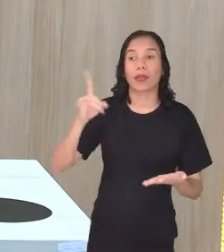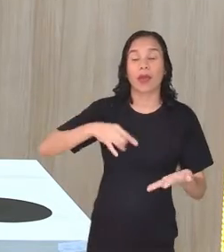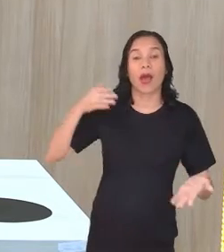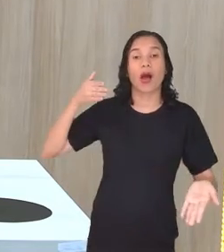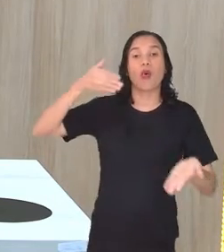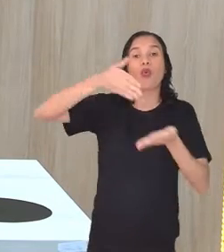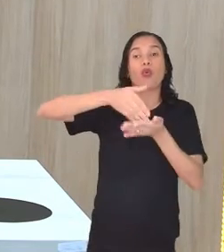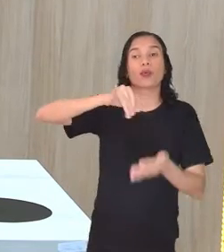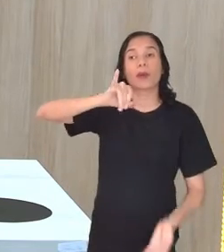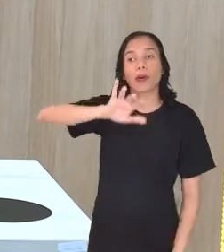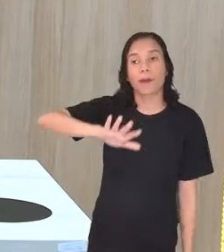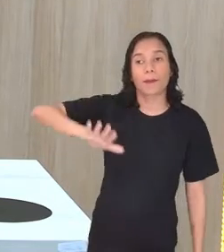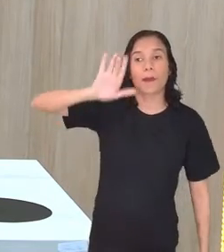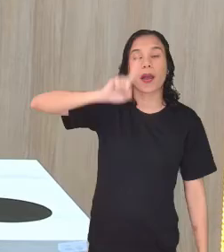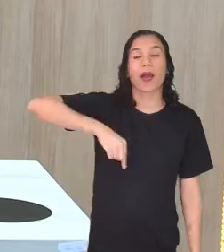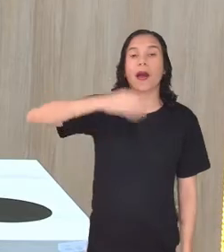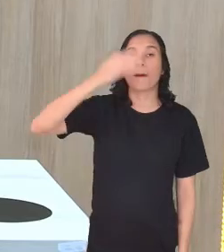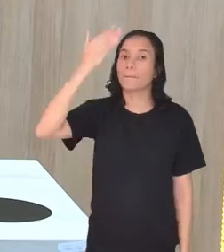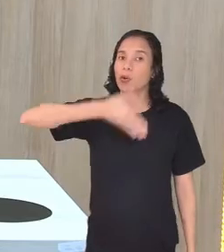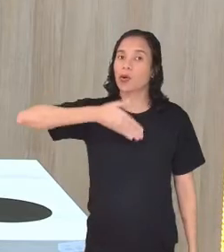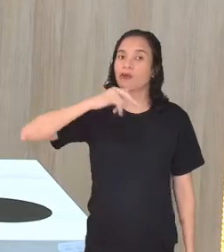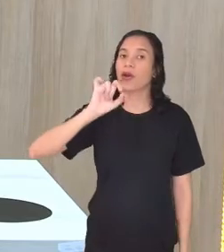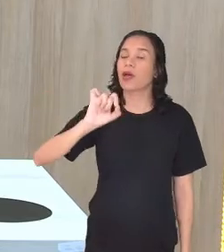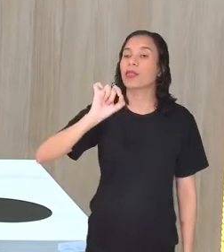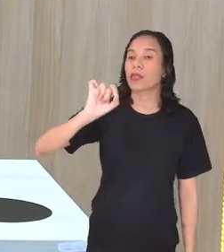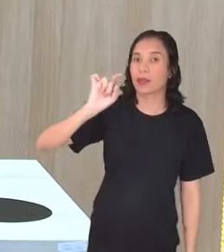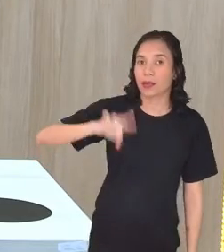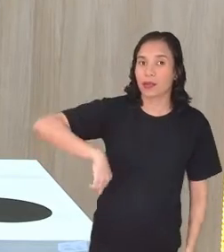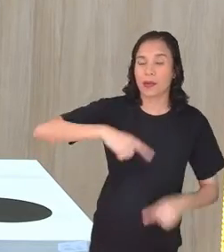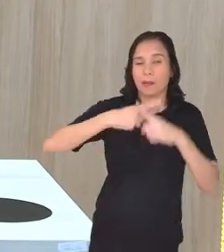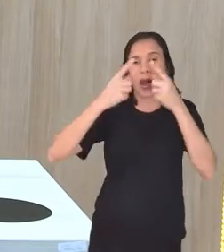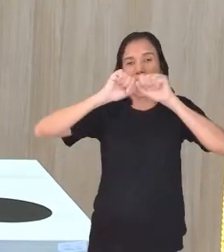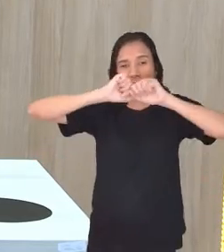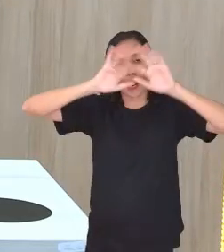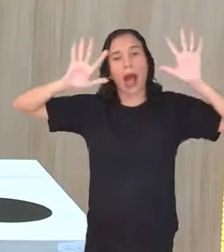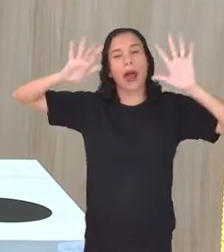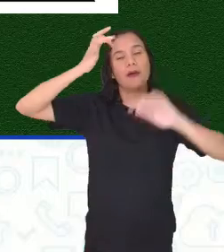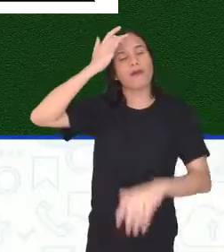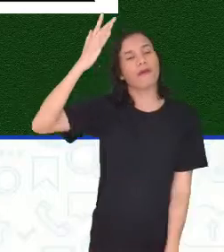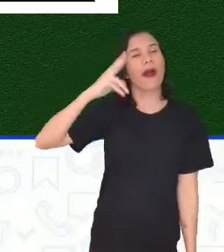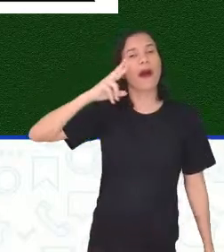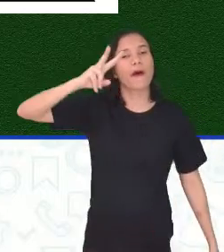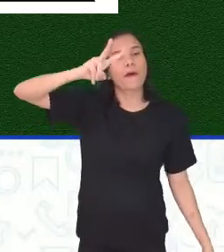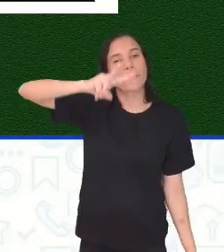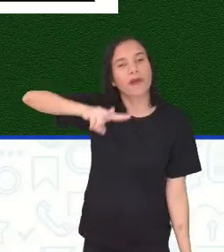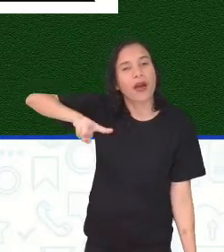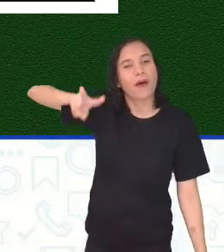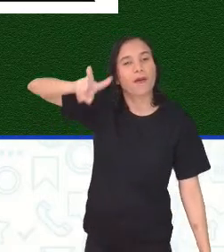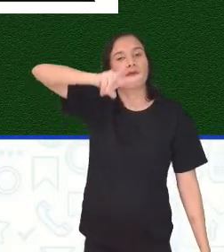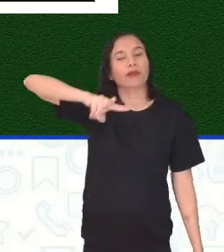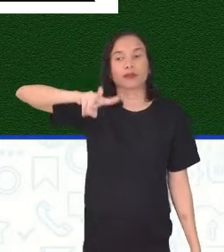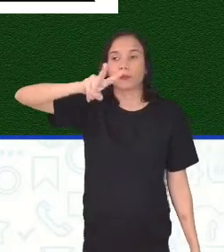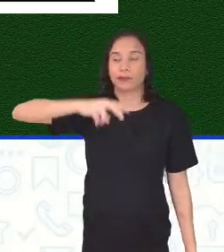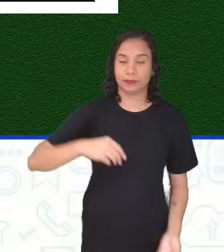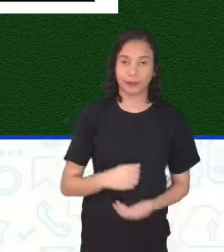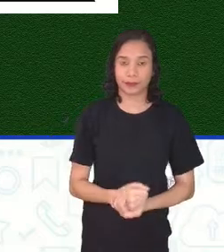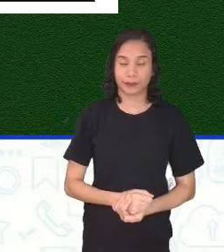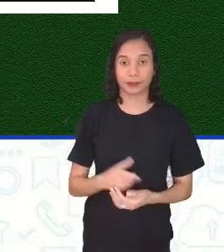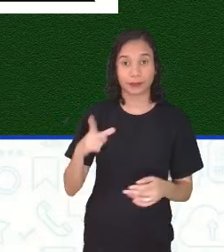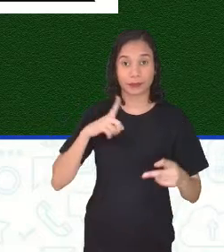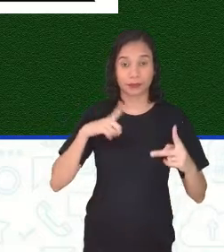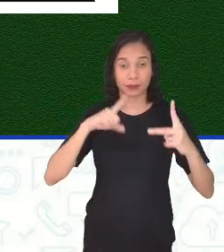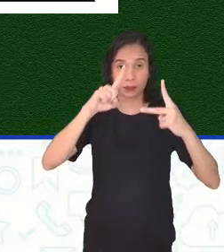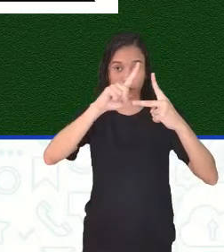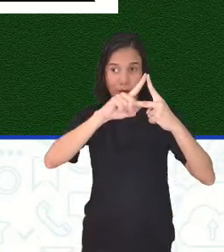última figura é uma prova mais fácil de visualizar. O